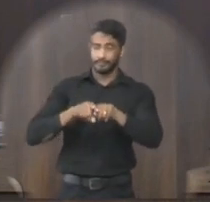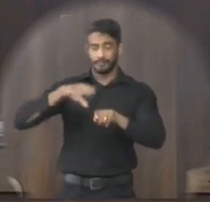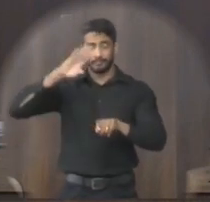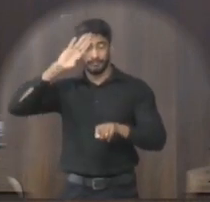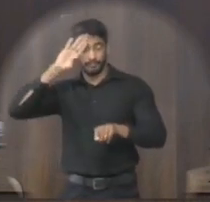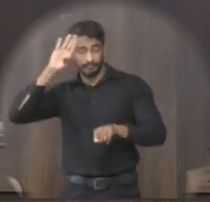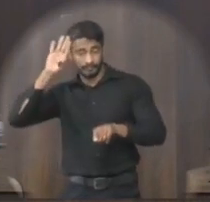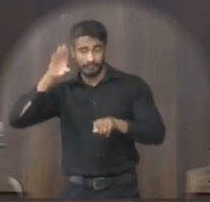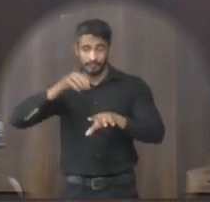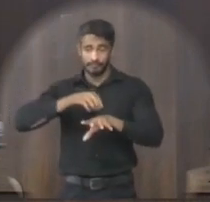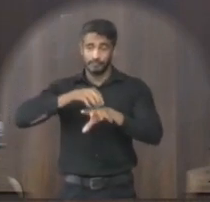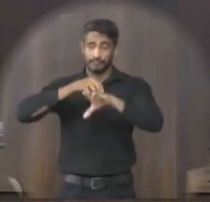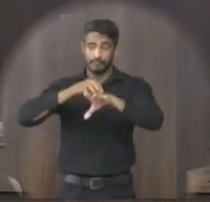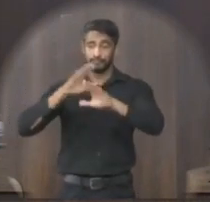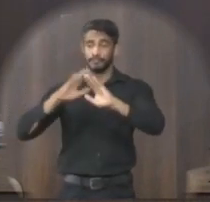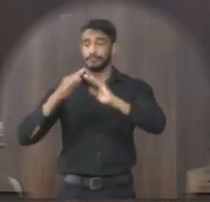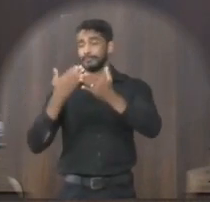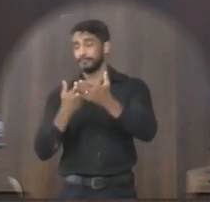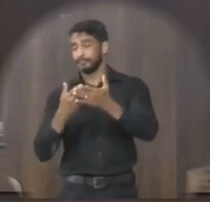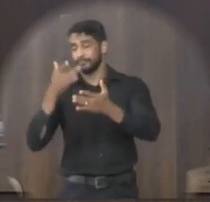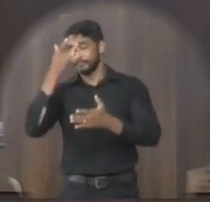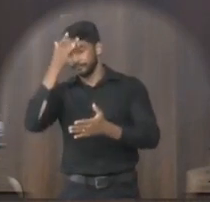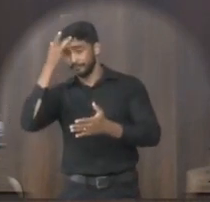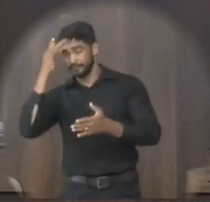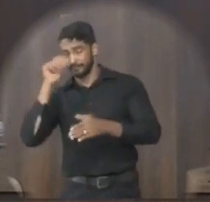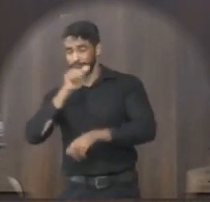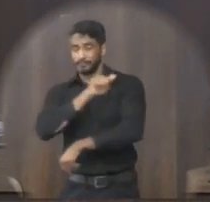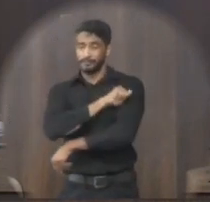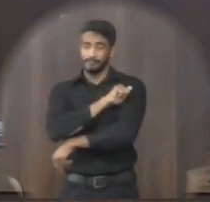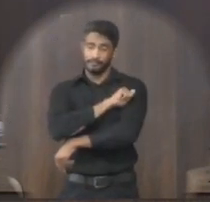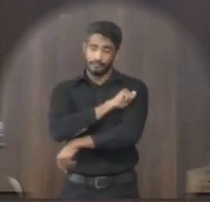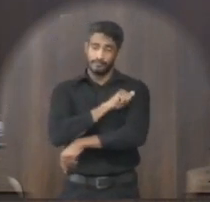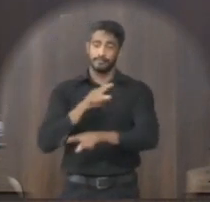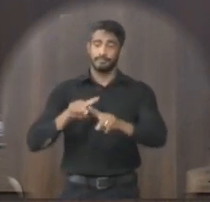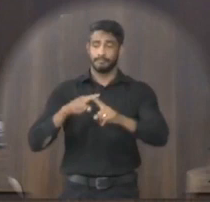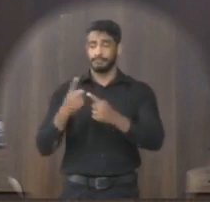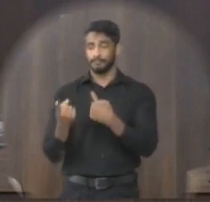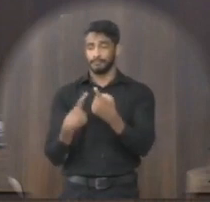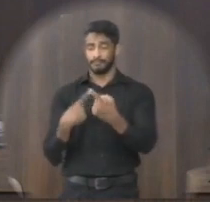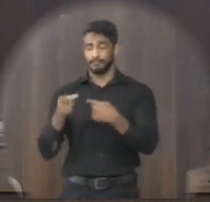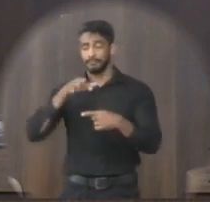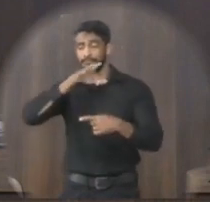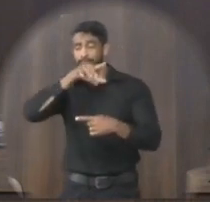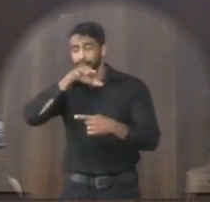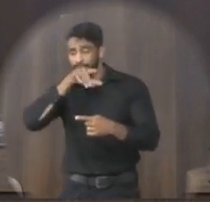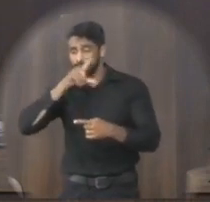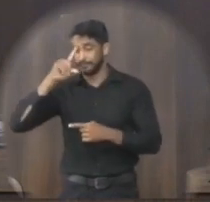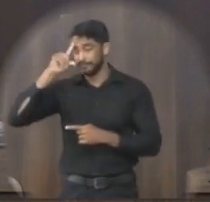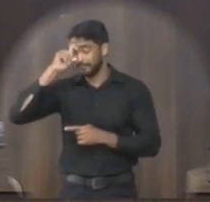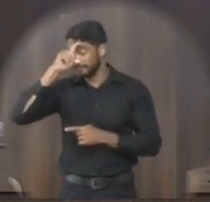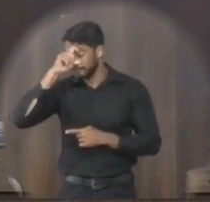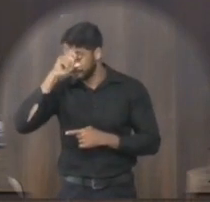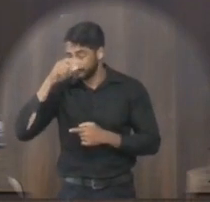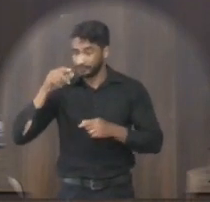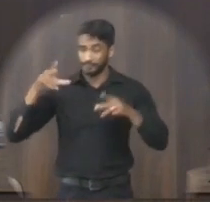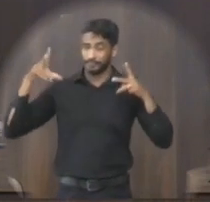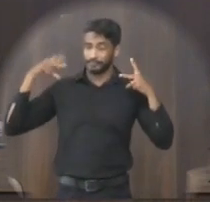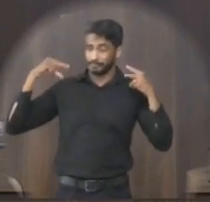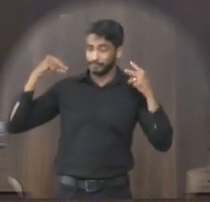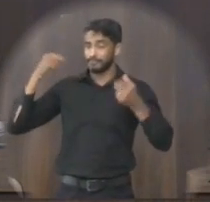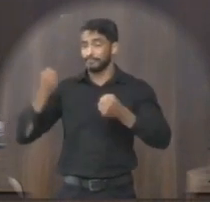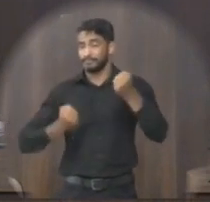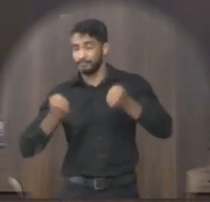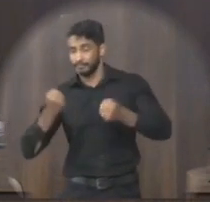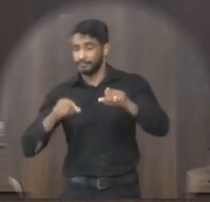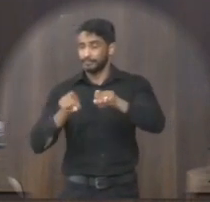falta de manutenção das estradas estão cada dia mais deterioradas trazendo muitas dificuldades para os motoristas bem como